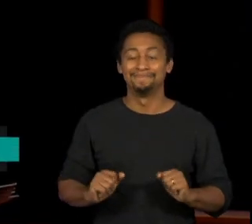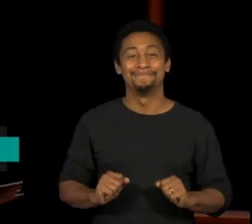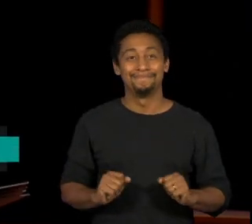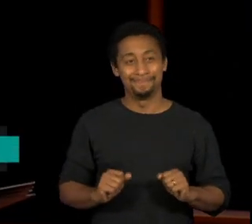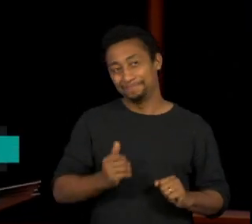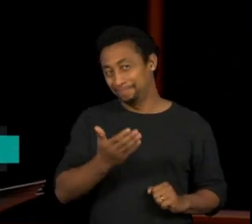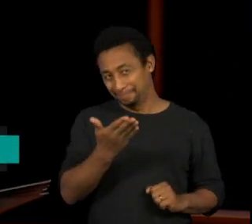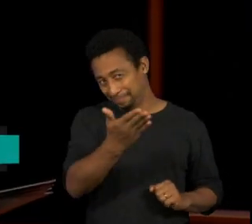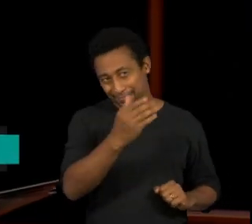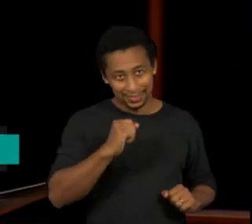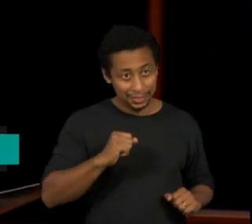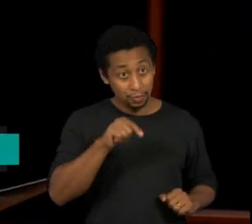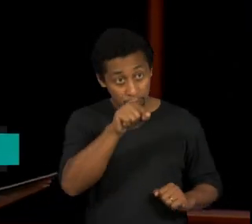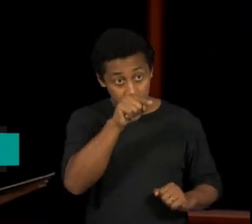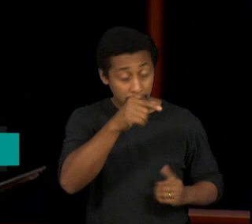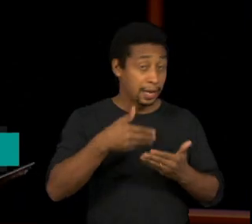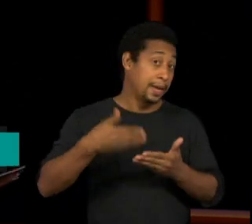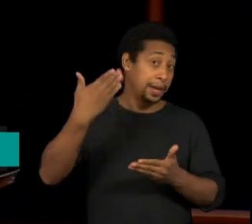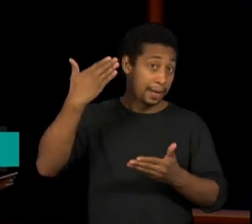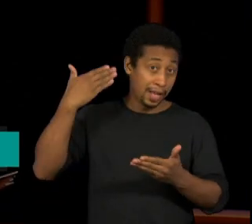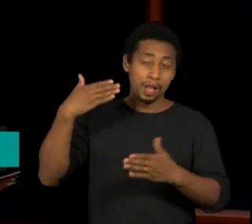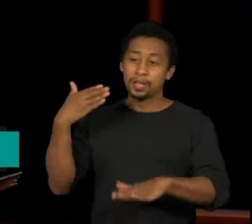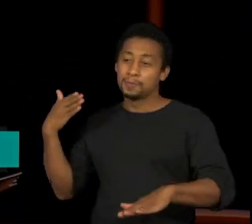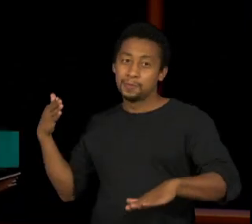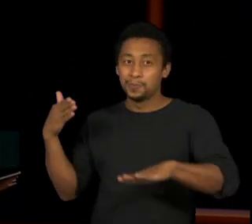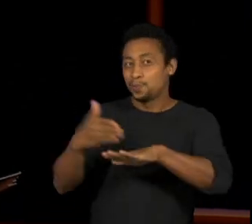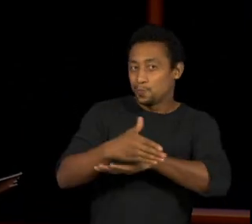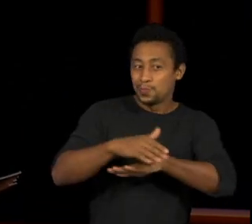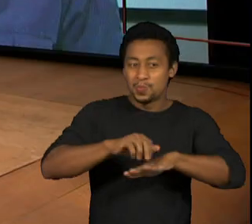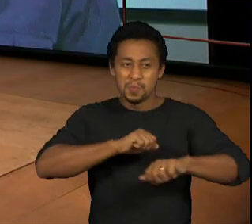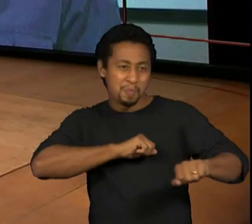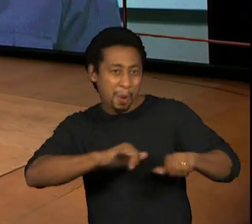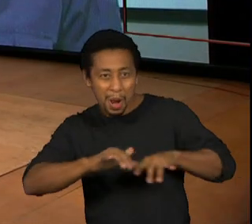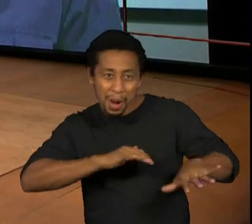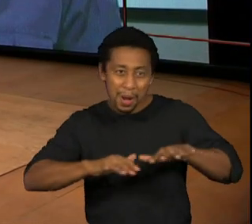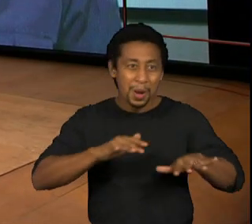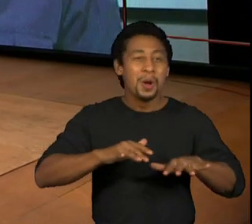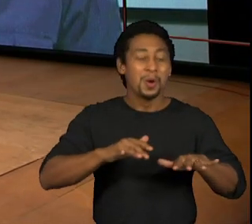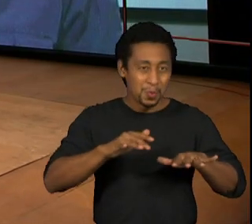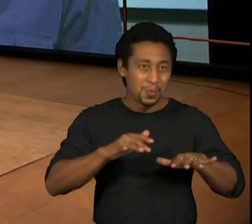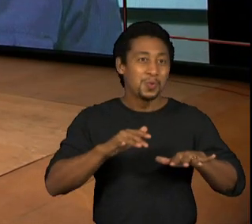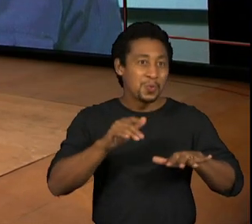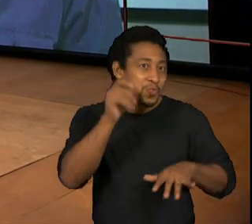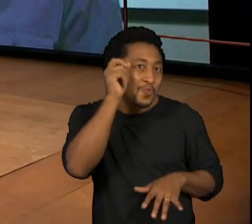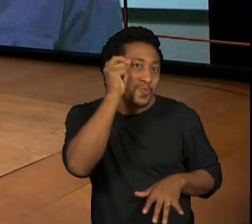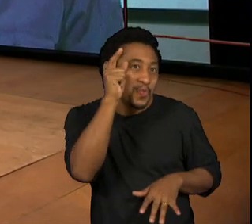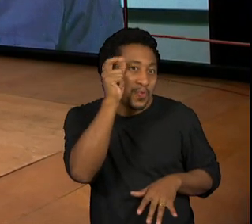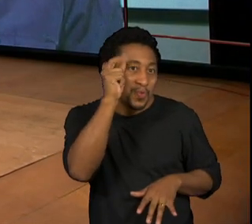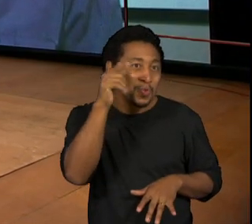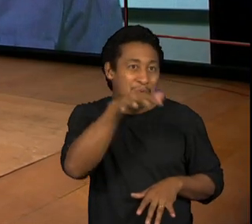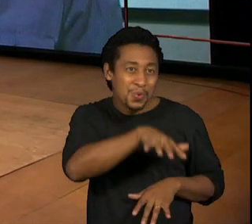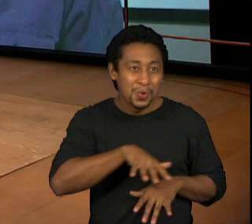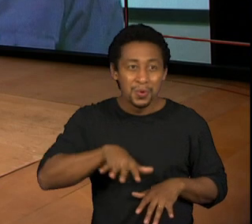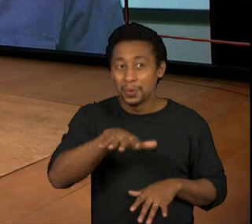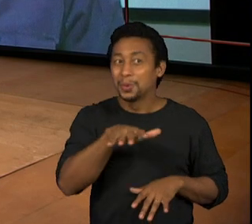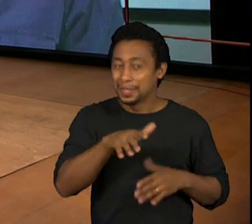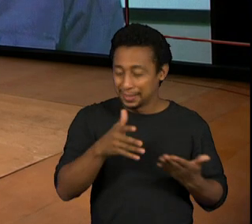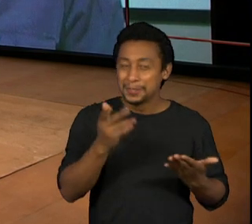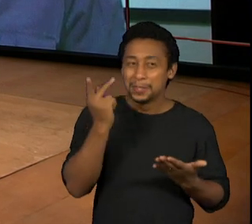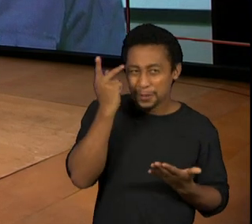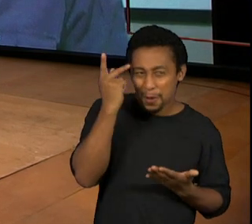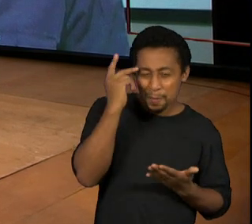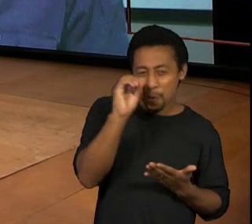logo cedo, você se envolveu com os movimentos culturais aqui da região, da Zona Oeste de São Paulo, né? O cinema de vanguarda,